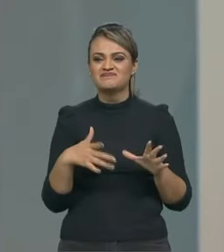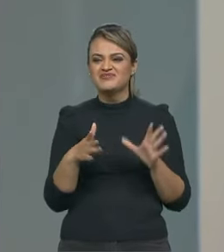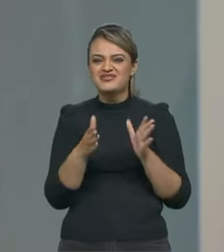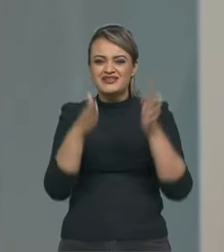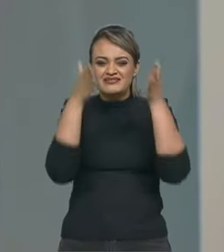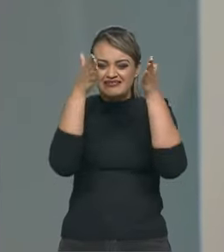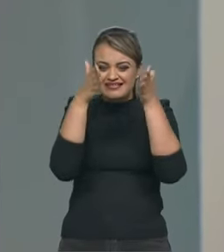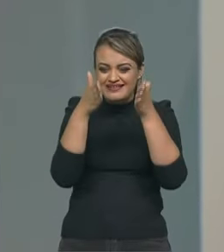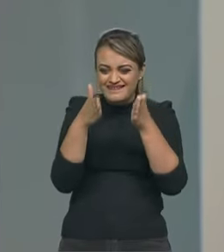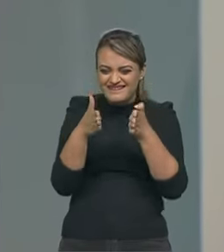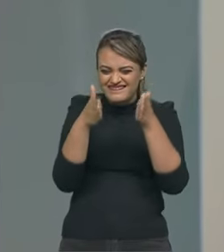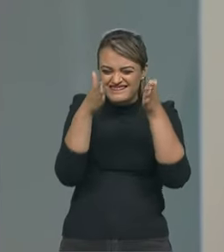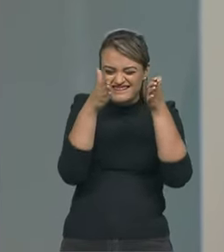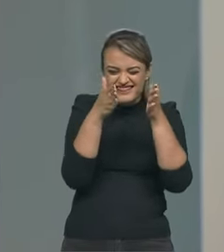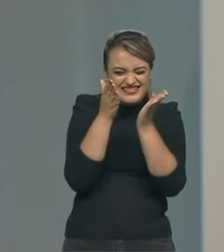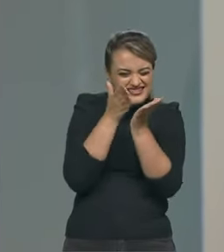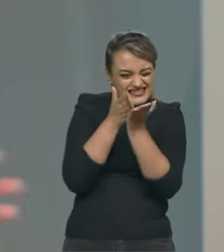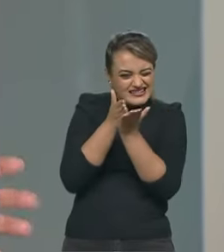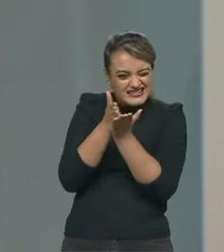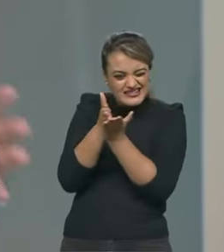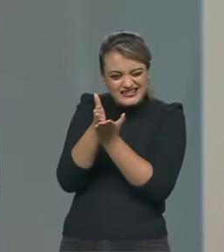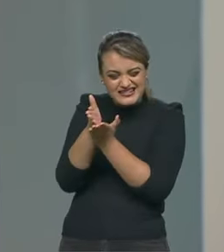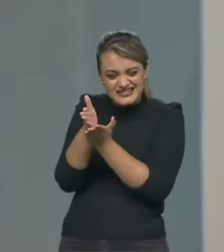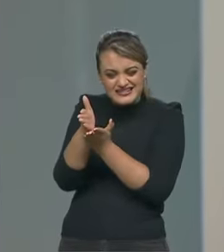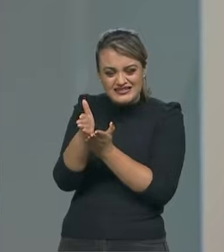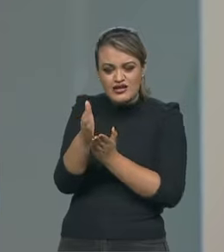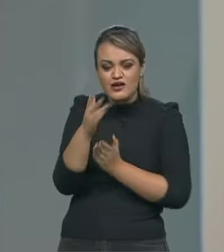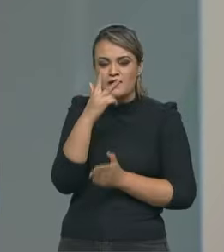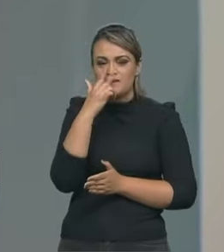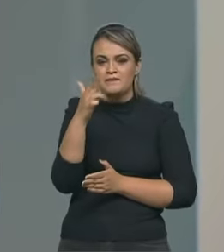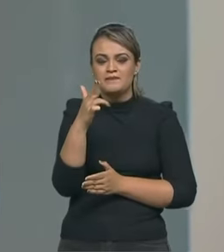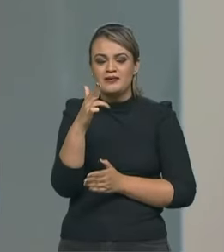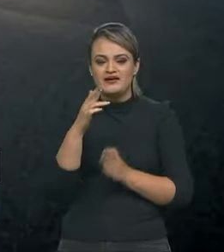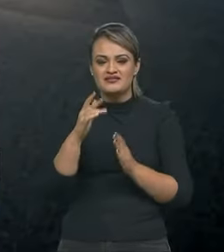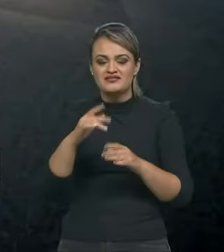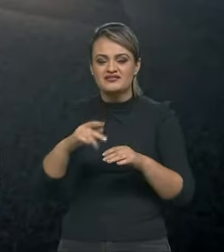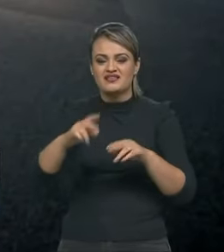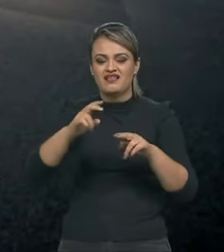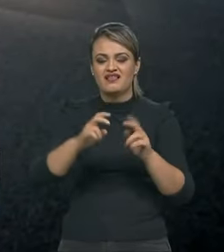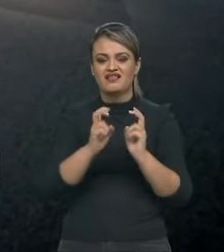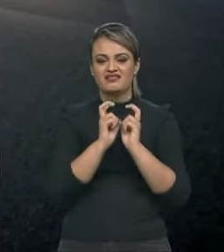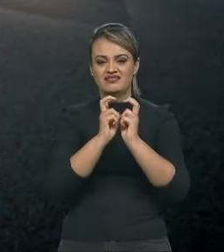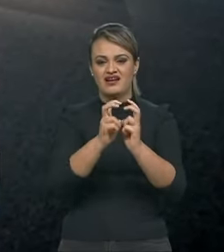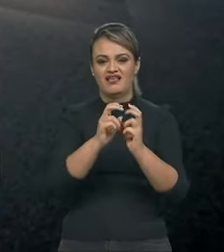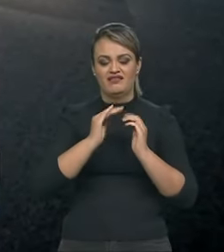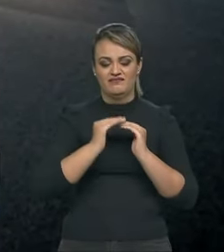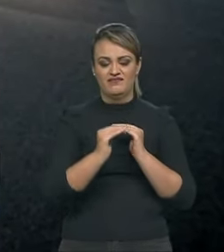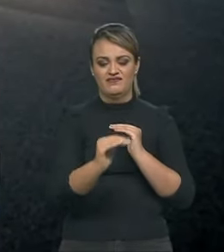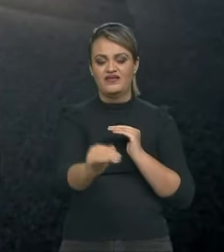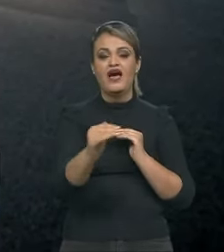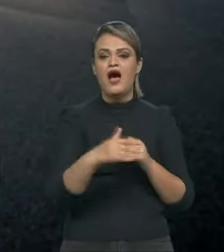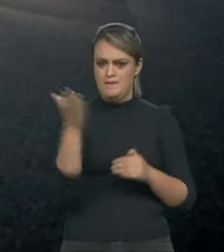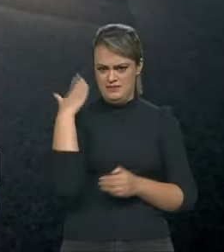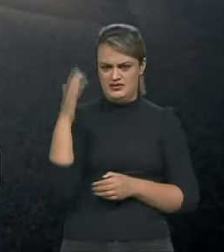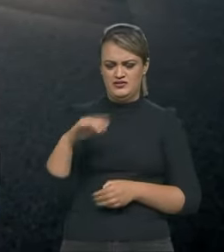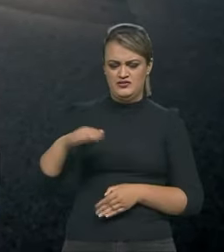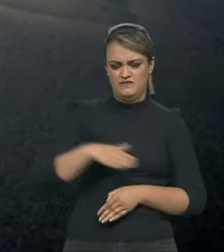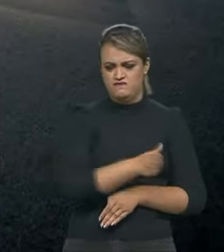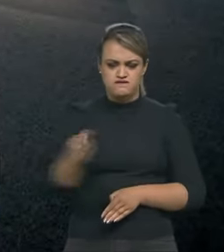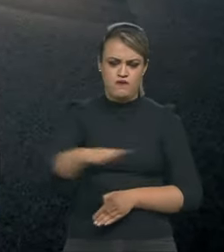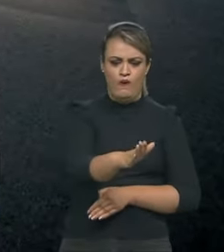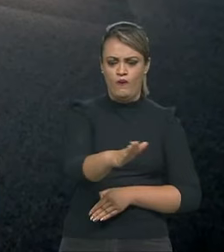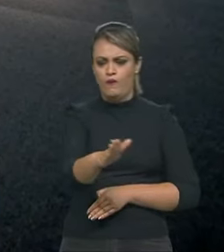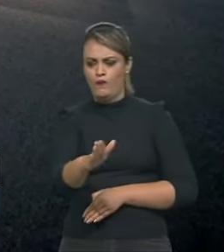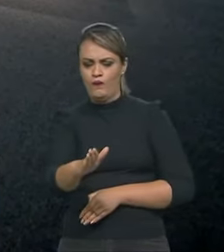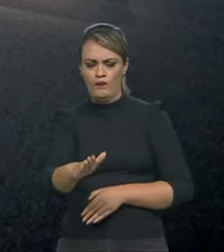tão tão precisas que parecem estão andando dentro de um trilho a gente andava de lado a saia saia de um